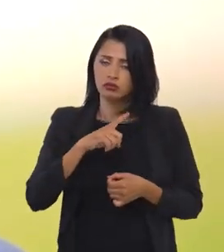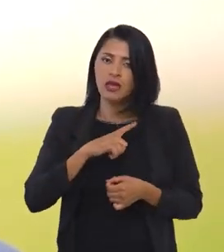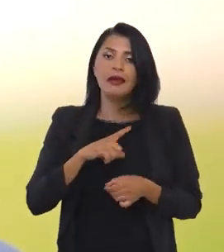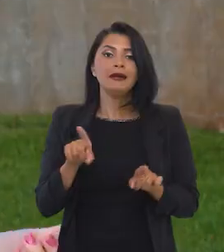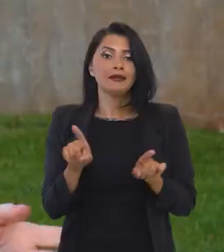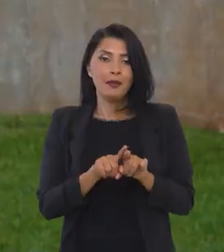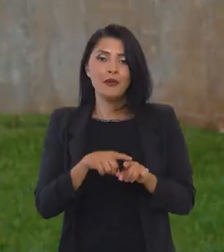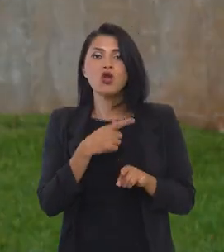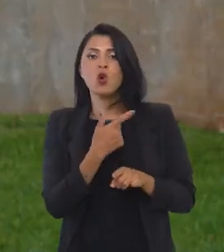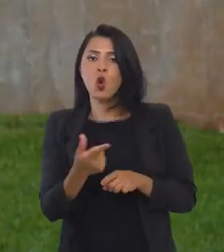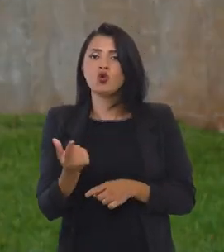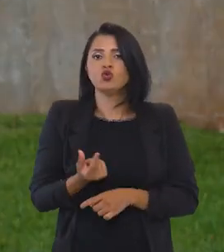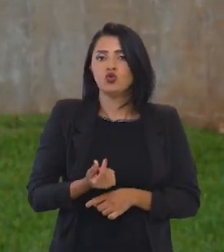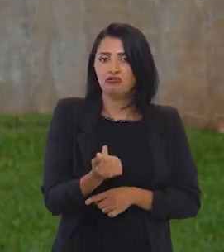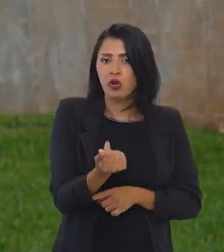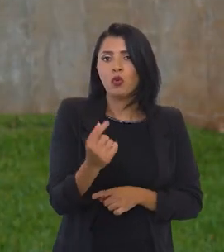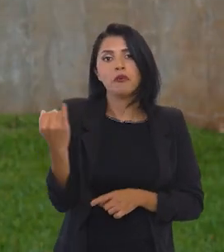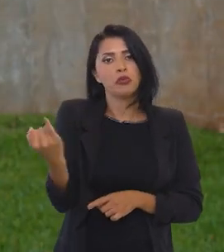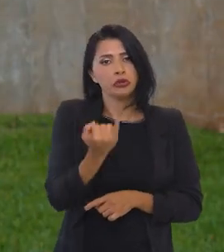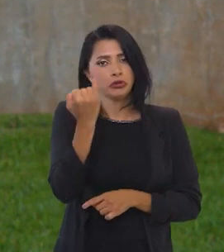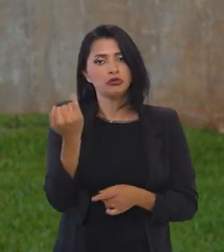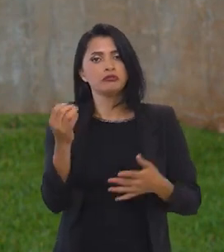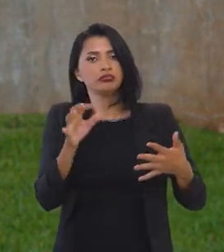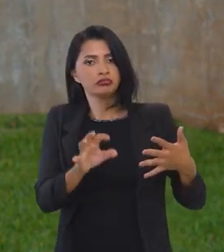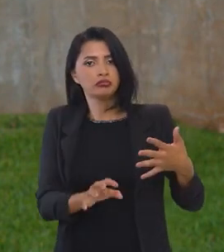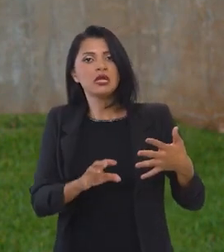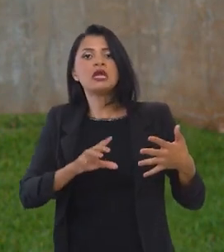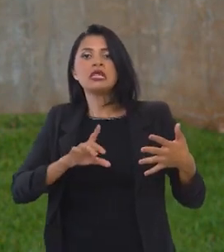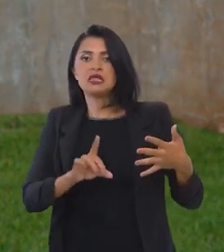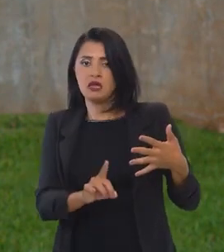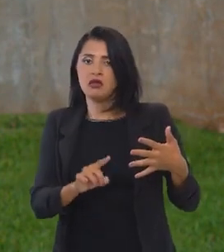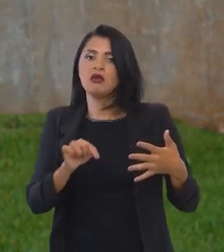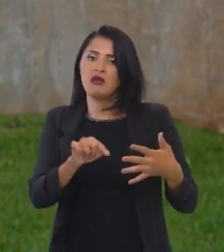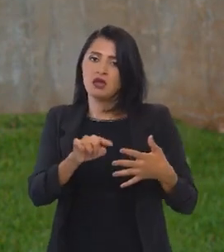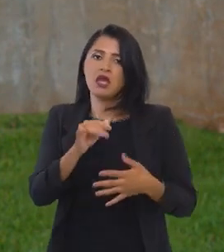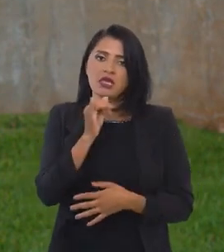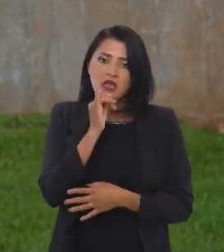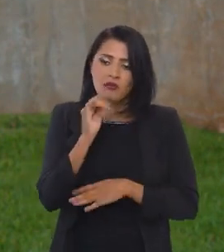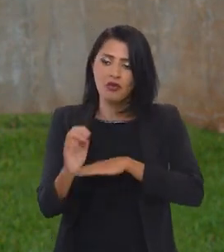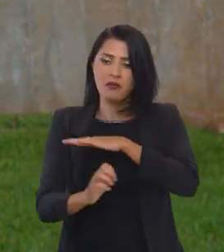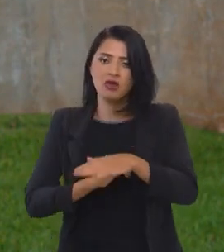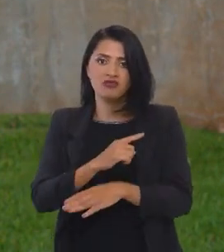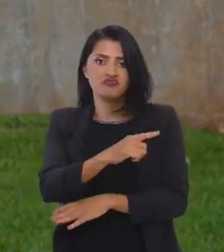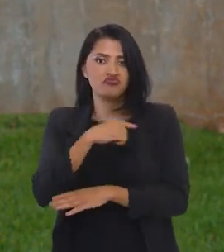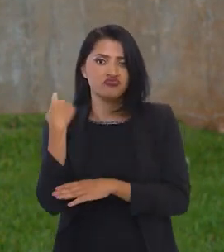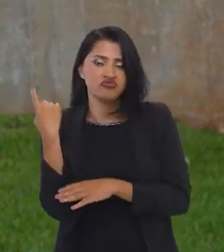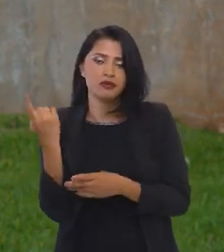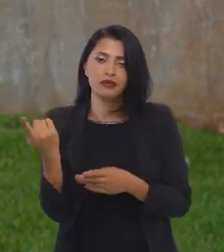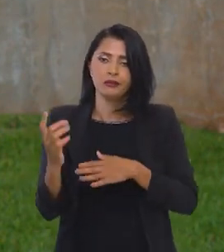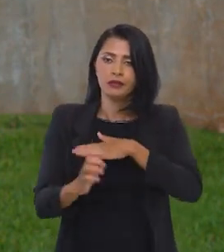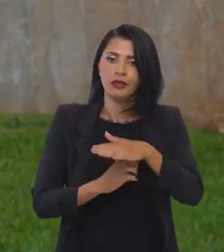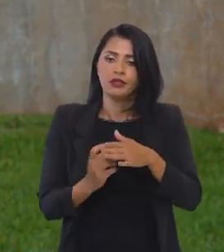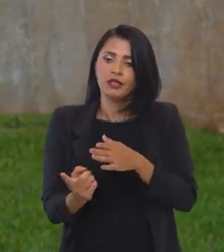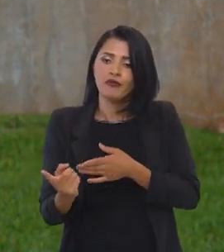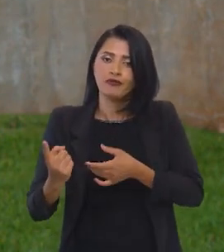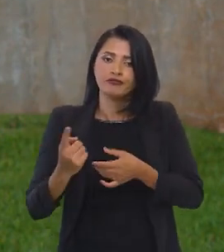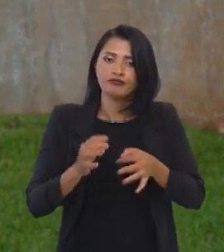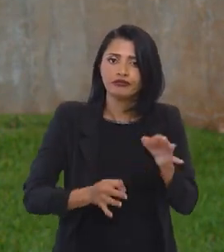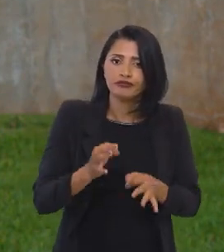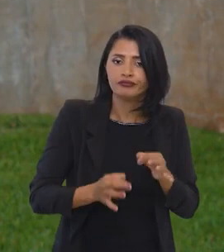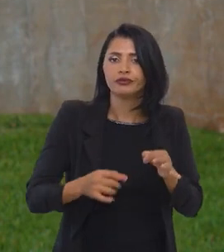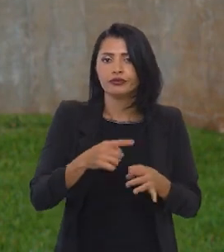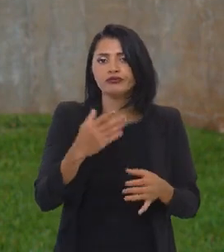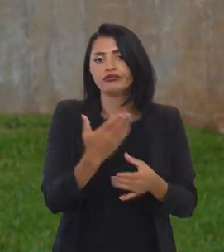recuperação, e nós temos valores importantes que são categorizados como D, que são, por exemplo, empresas falidas, empresas em